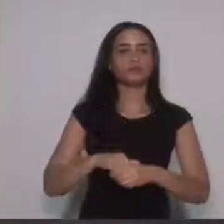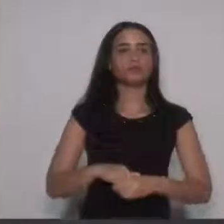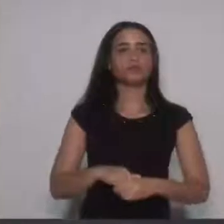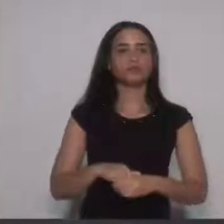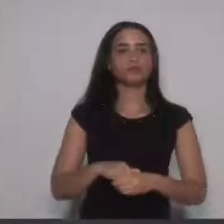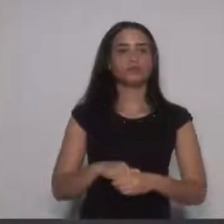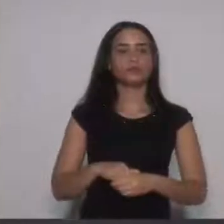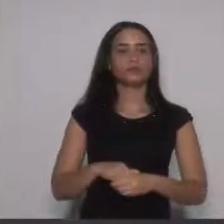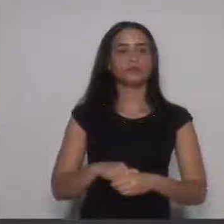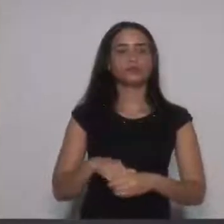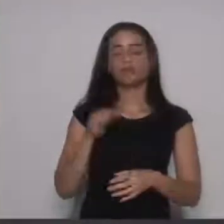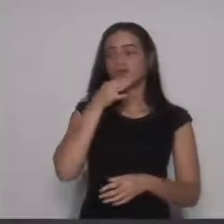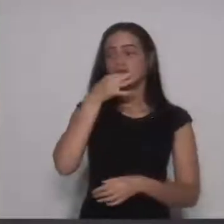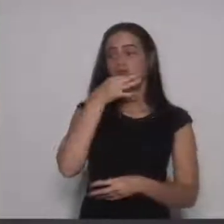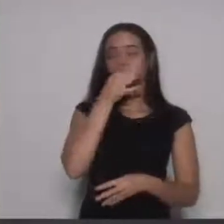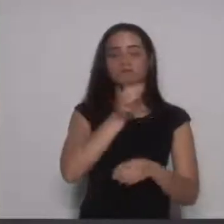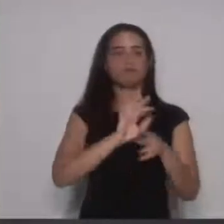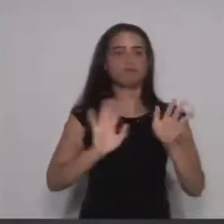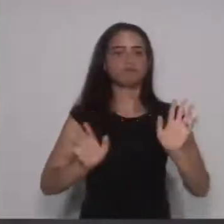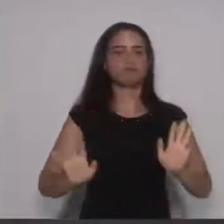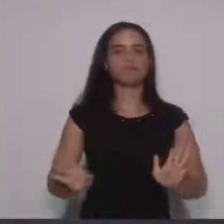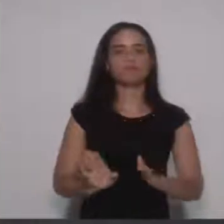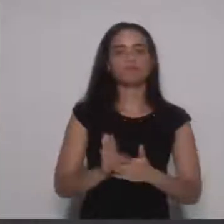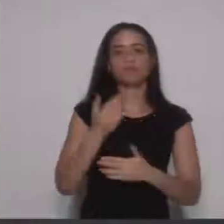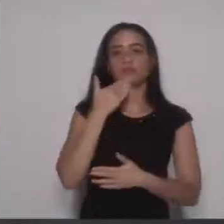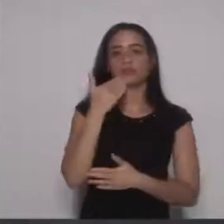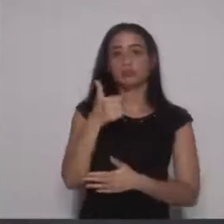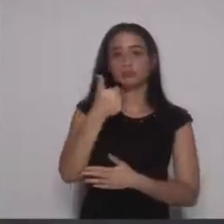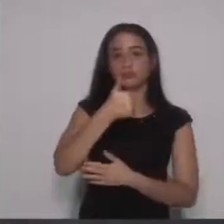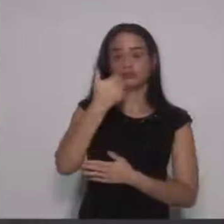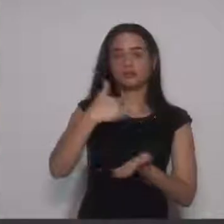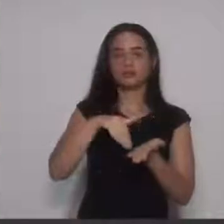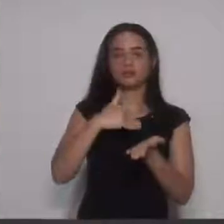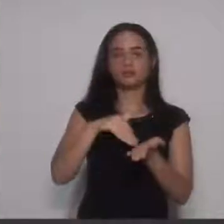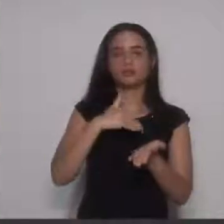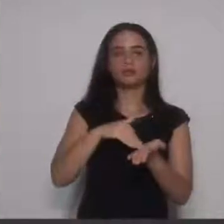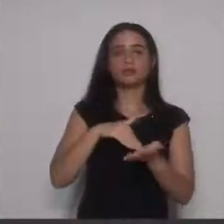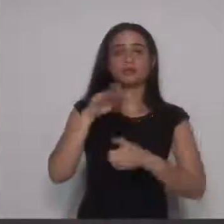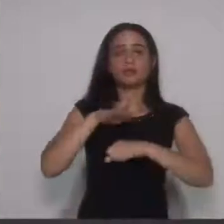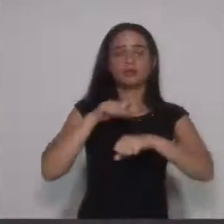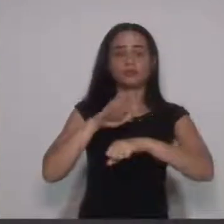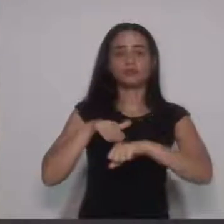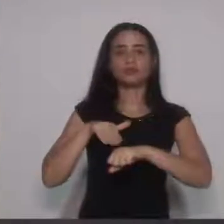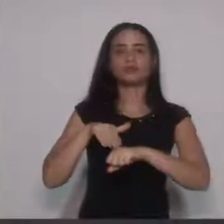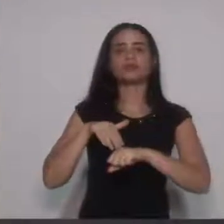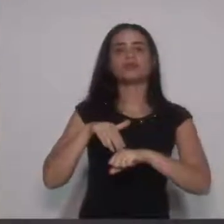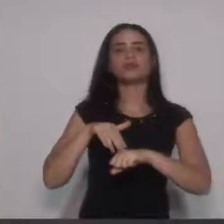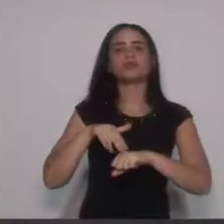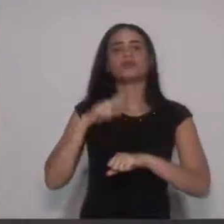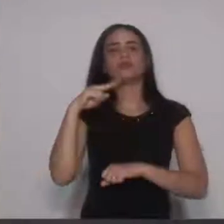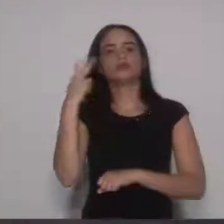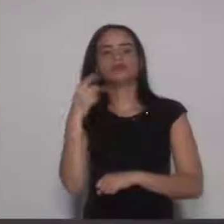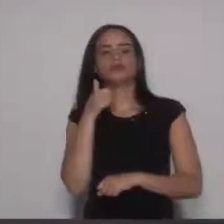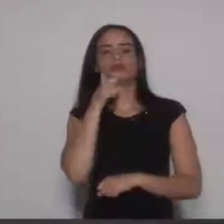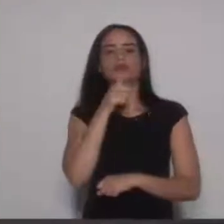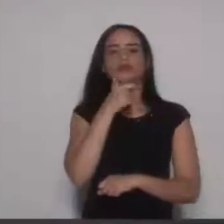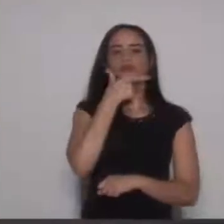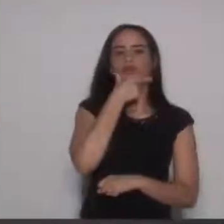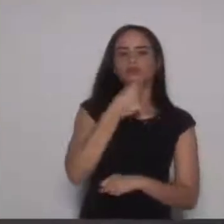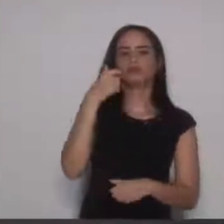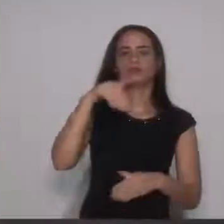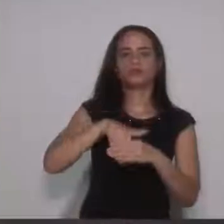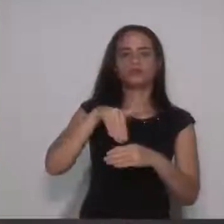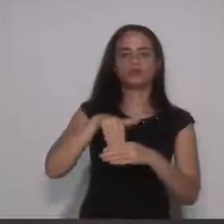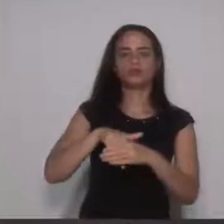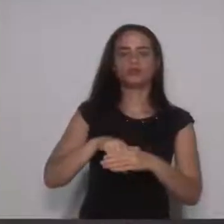Não havendo nenhuma manifestação de lideranças, solicito ao primeiro secretário que proceda a chamada dos vereadores e vereadoras para a votação